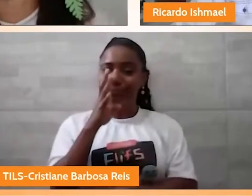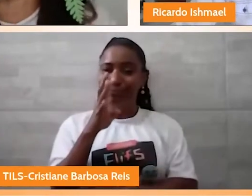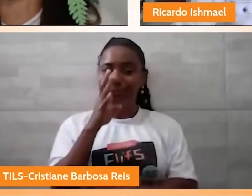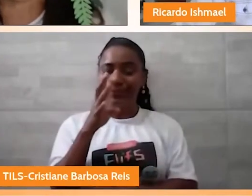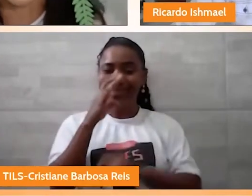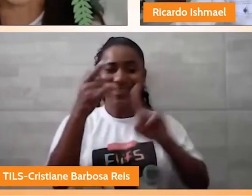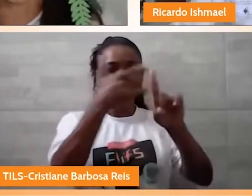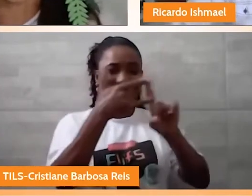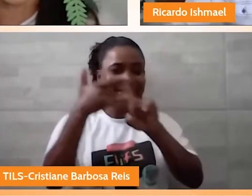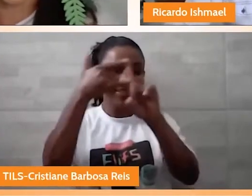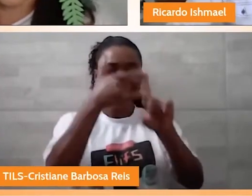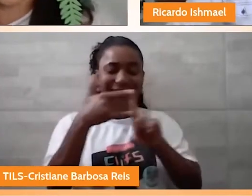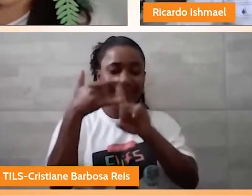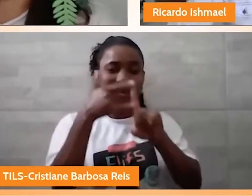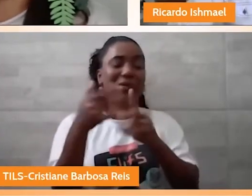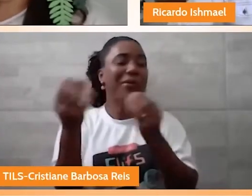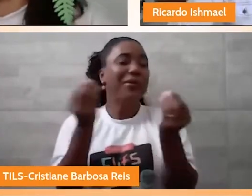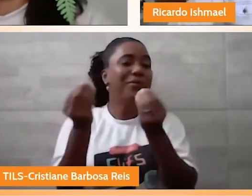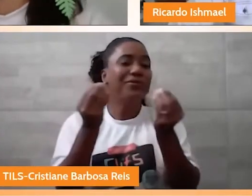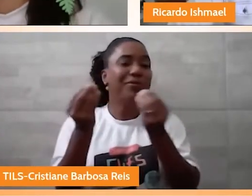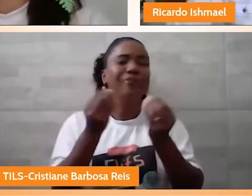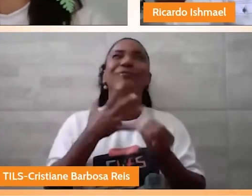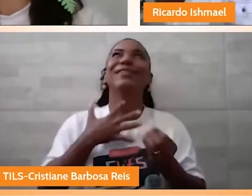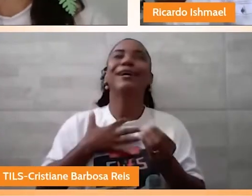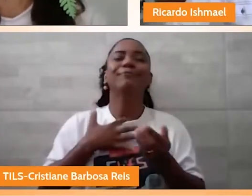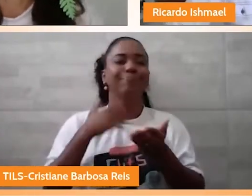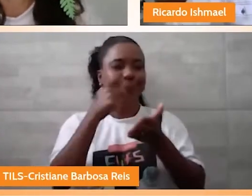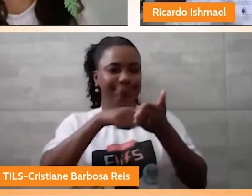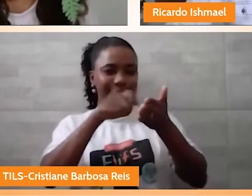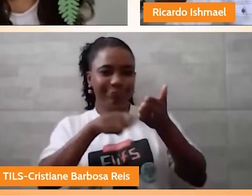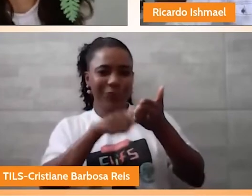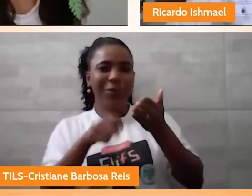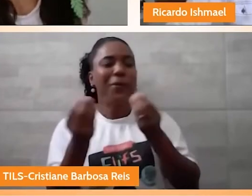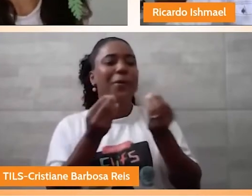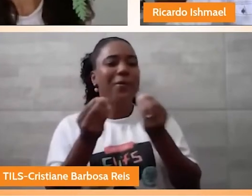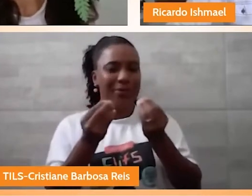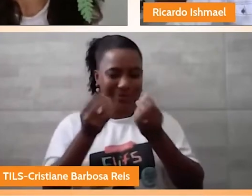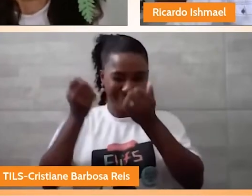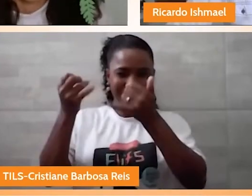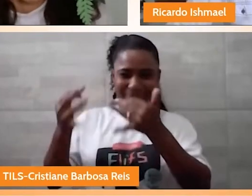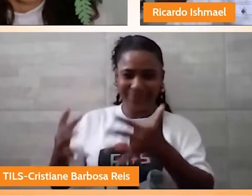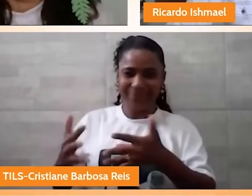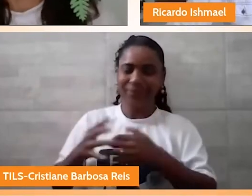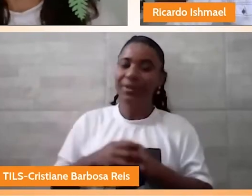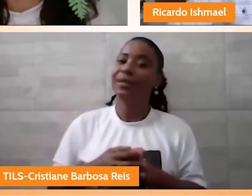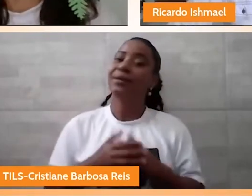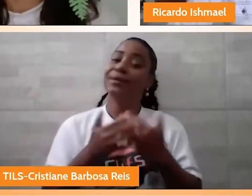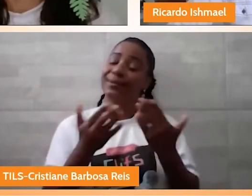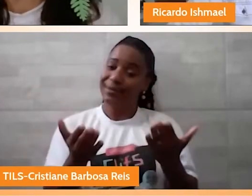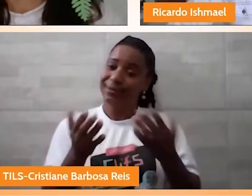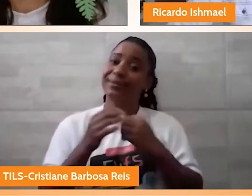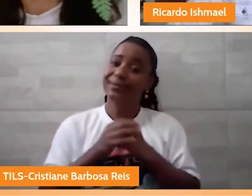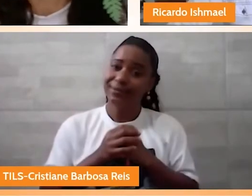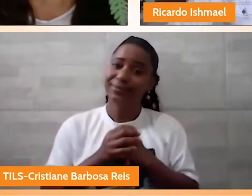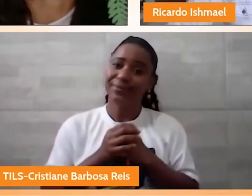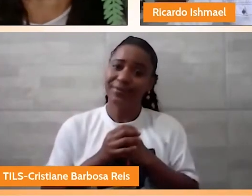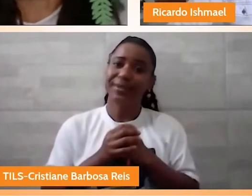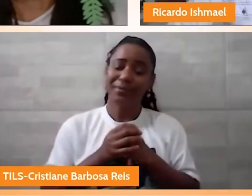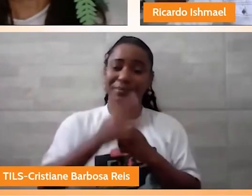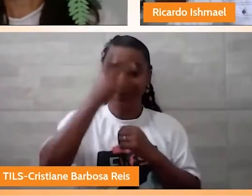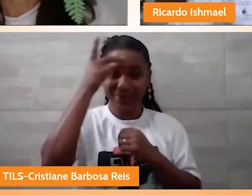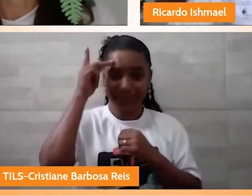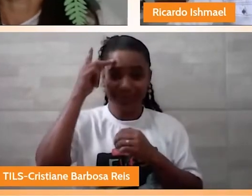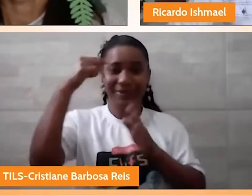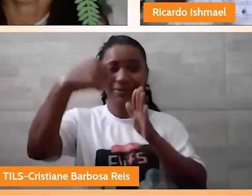inspiração de você começar a escrever? Fala um pouquinho. Então, Darlene, olha só. Essa talvez seja a mais frequente das perguntas